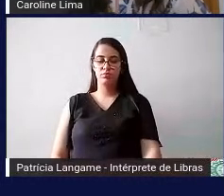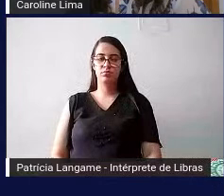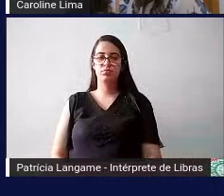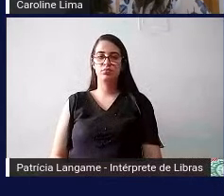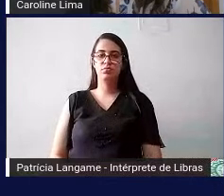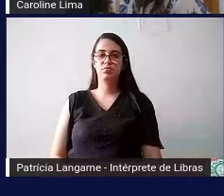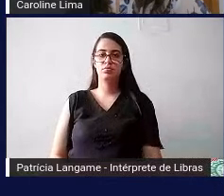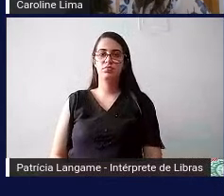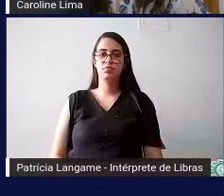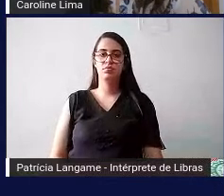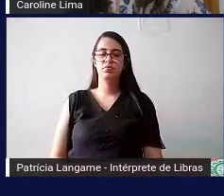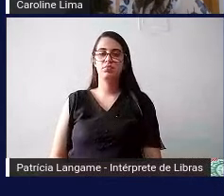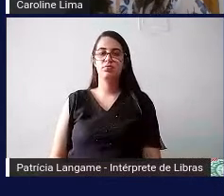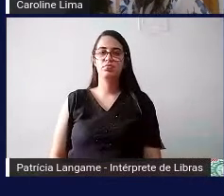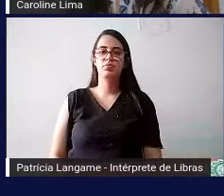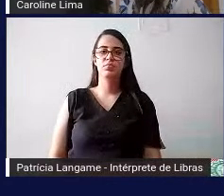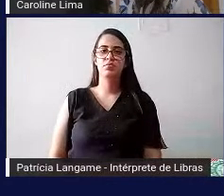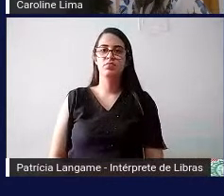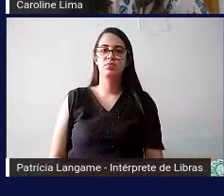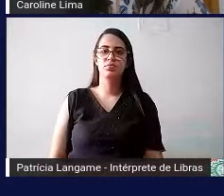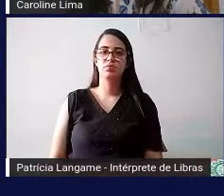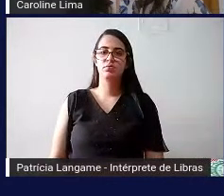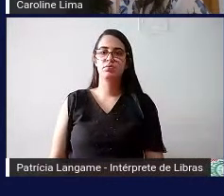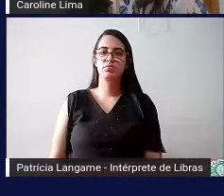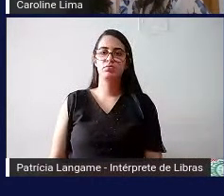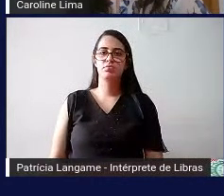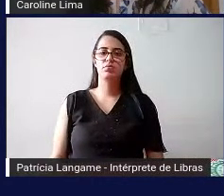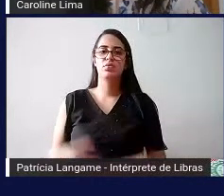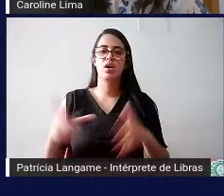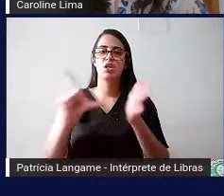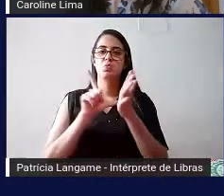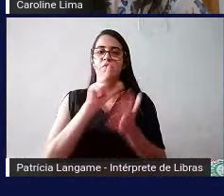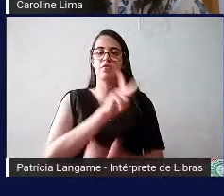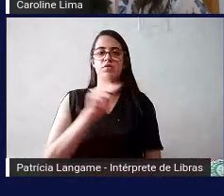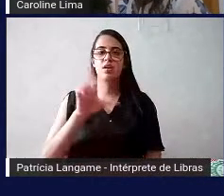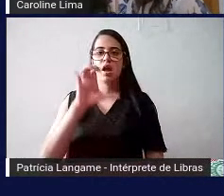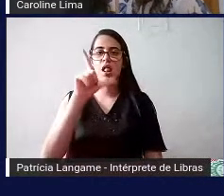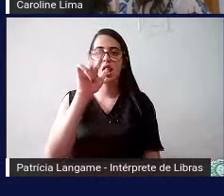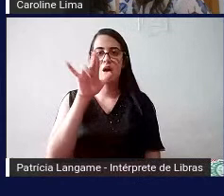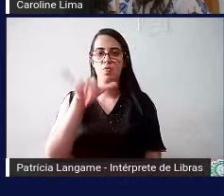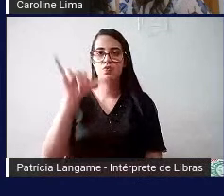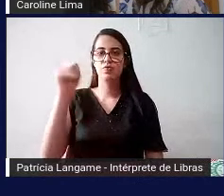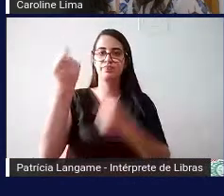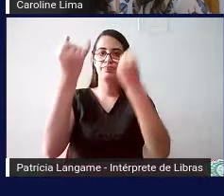deixa eu só antes de passar para a professora Cláudia só falar mais uma coisa